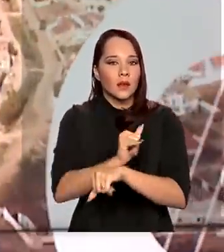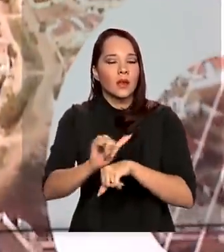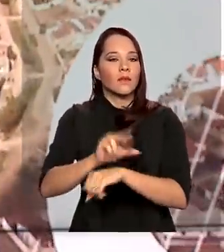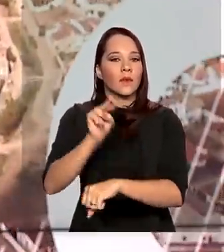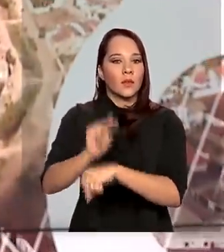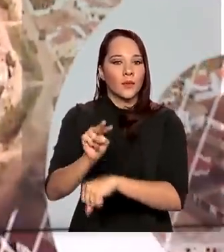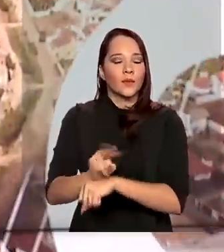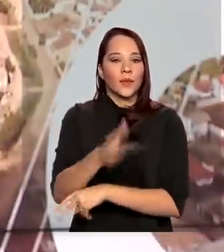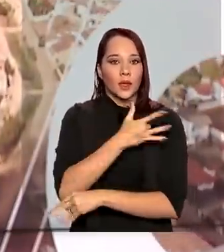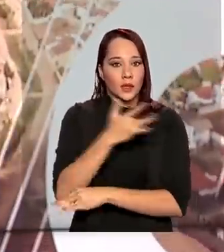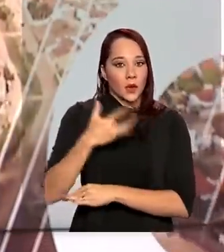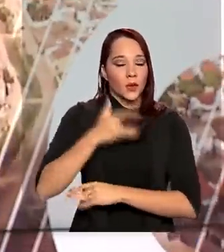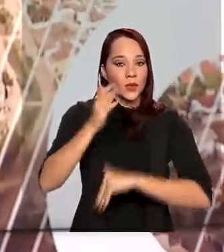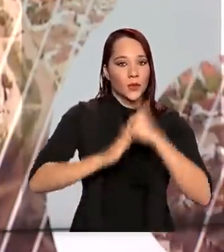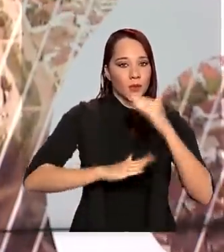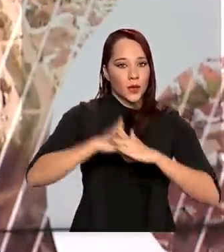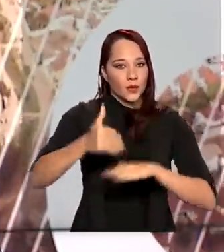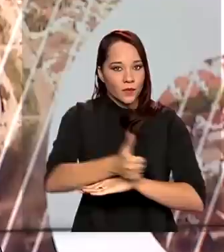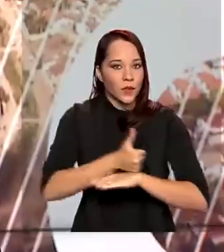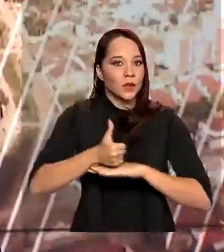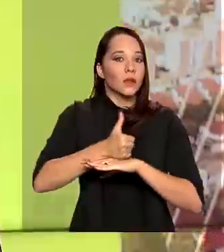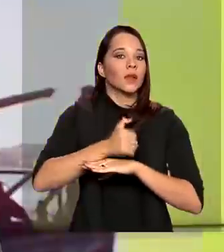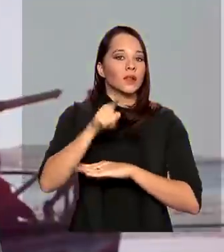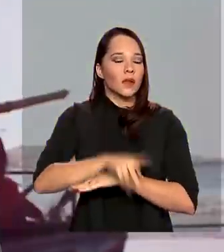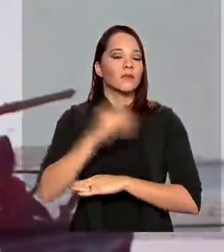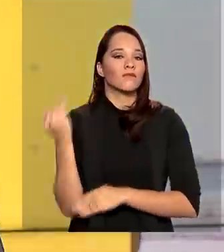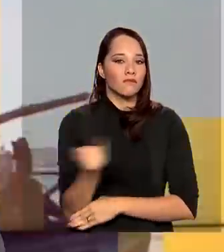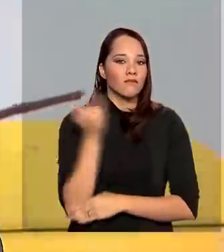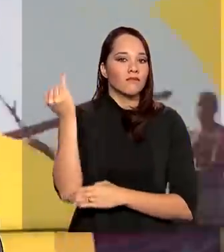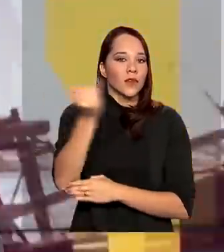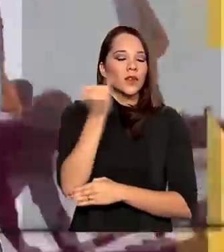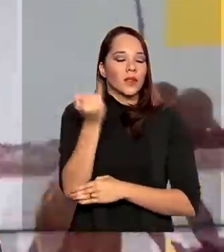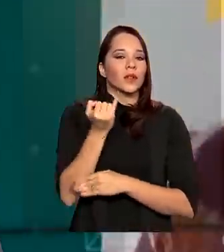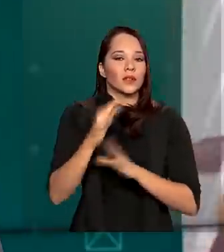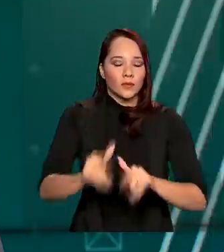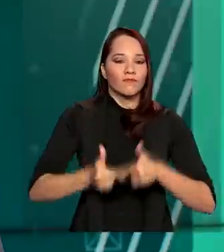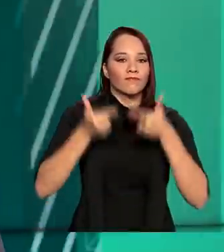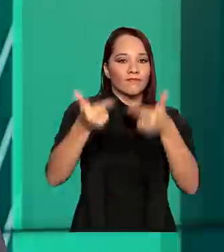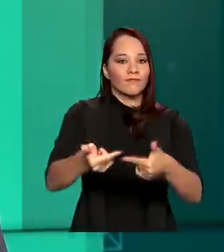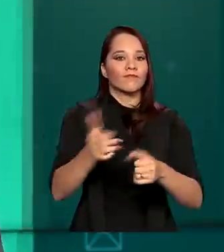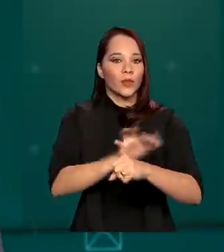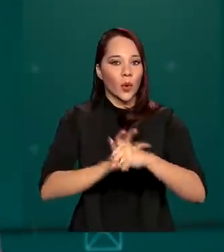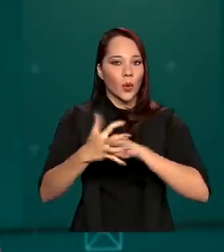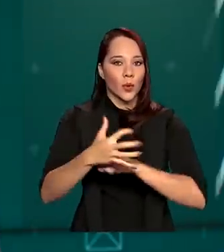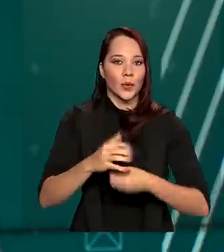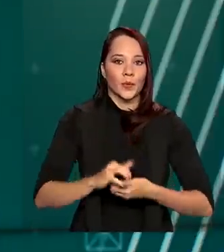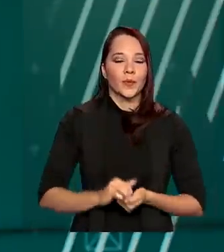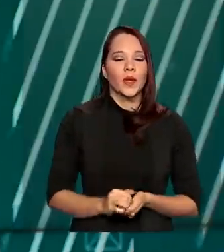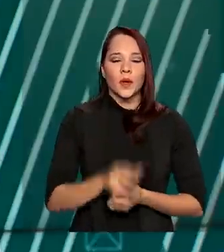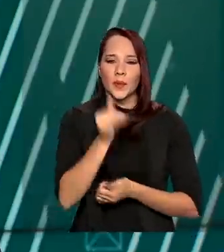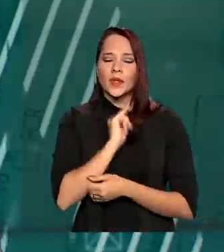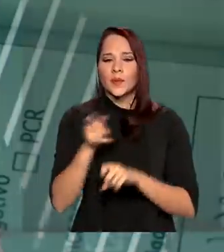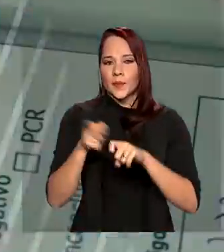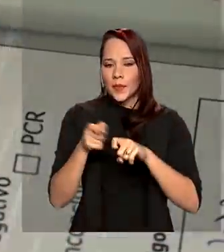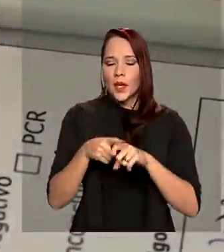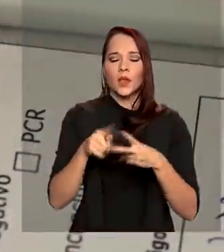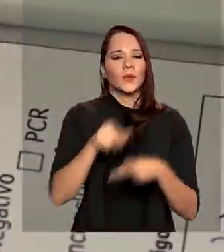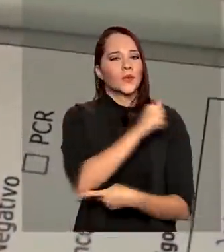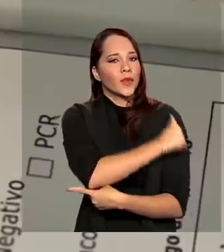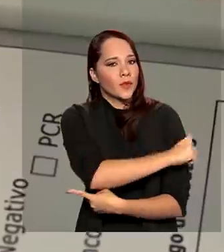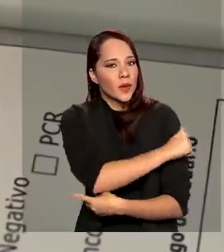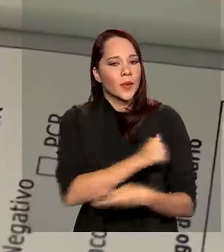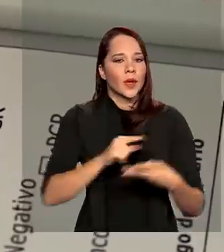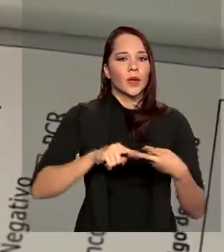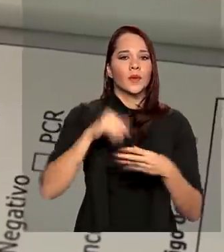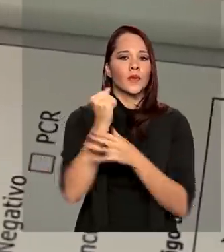preservar a saúde de profissionais considerados essenciais no enfrentamento da pandemia. Como, por exemplo, médicos, enfermeiros,